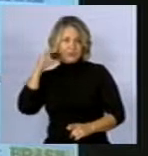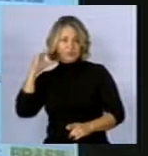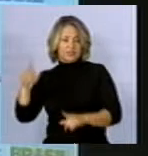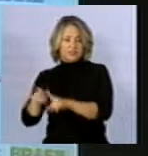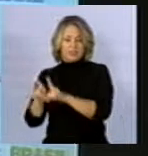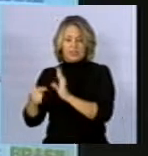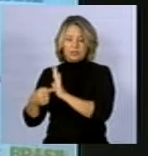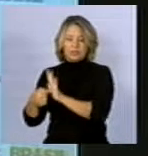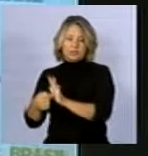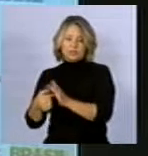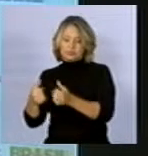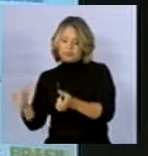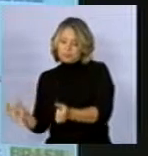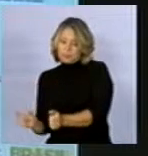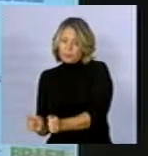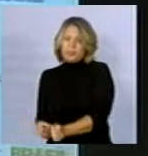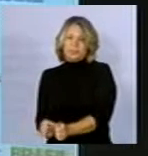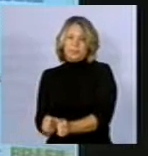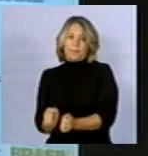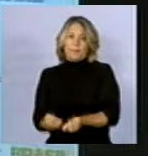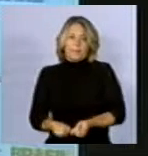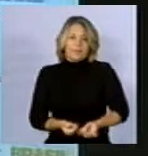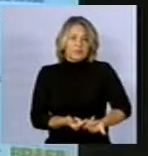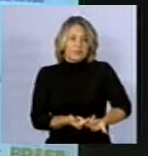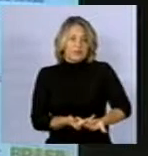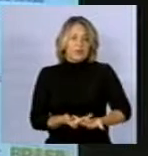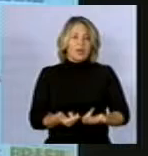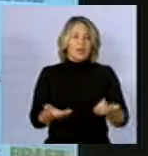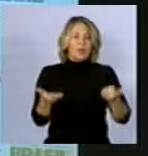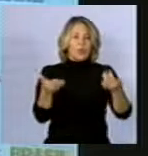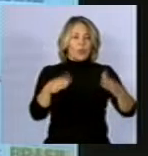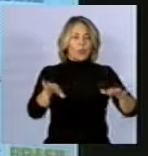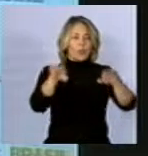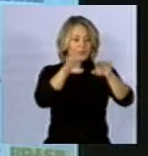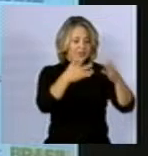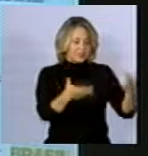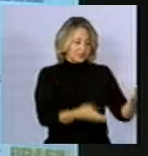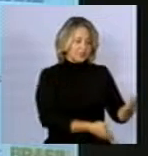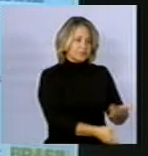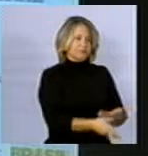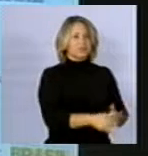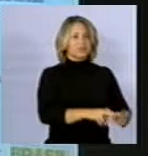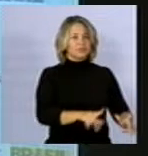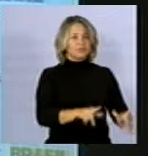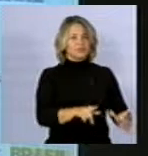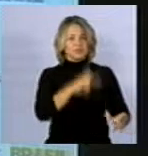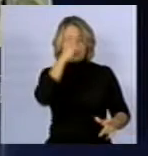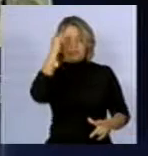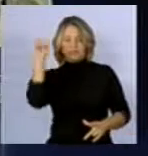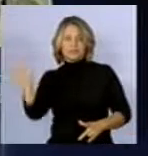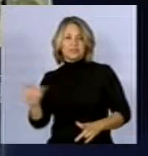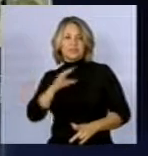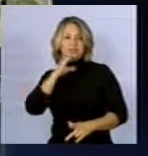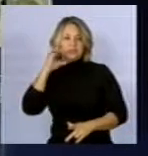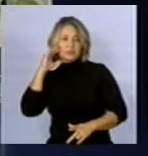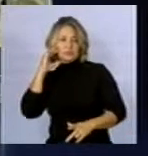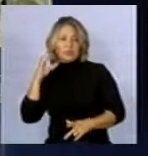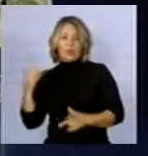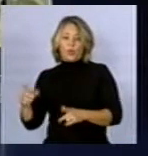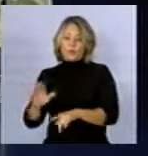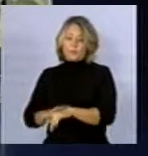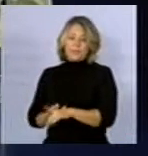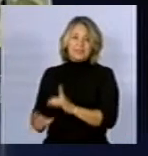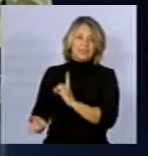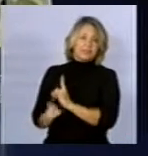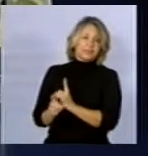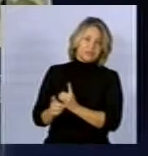menor e a gente vê que o padrão é diferenciado em relação ao câncer do adulto. A gente tem os cânceres que mais acometem